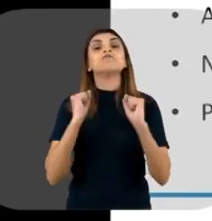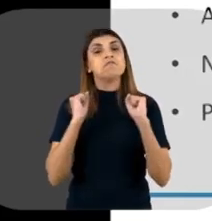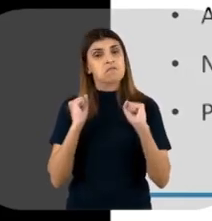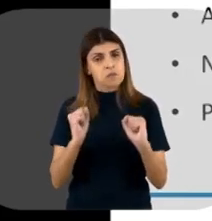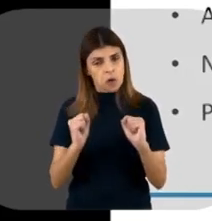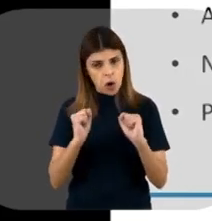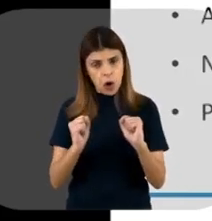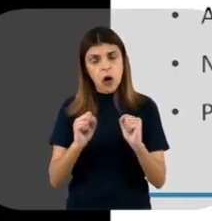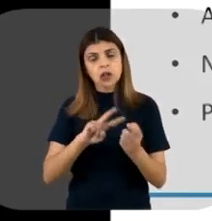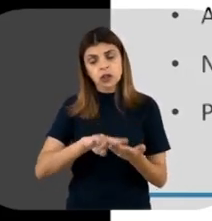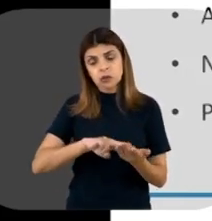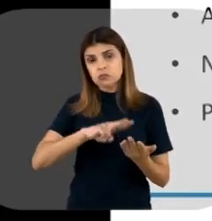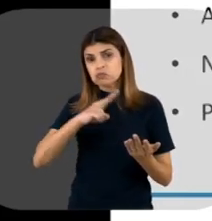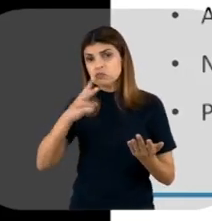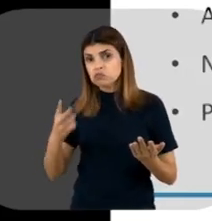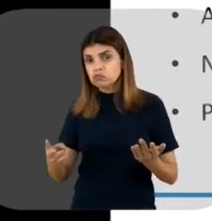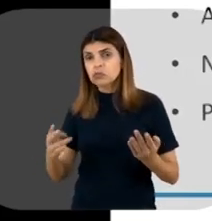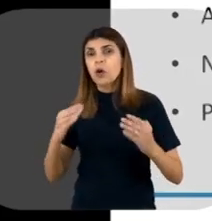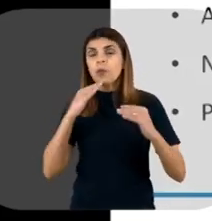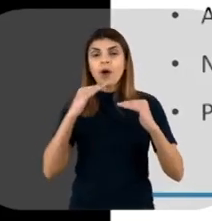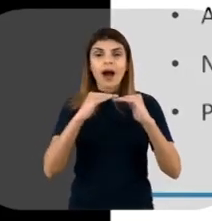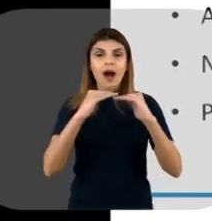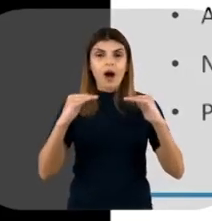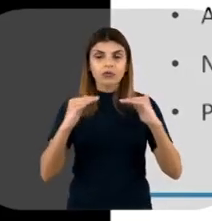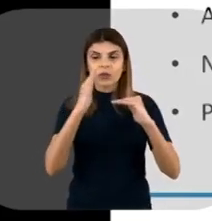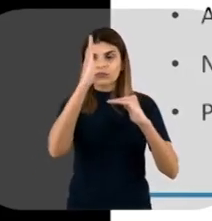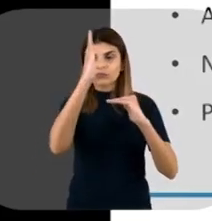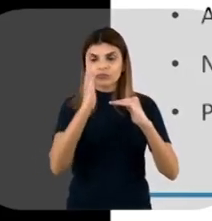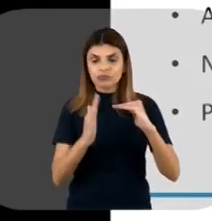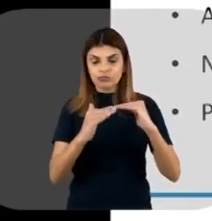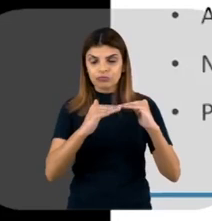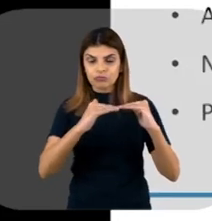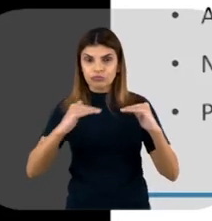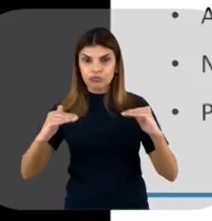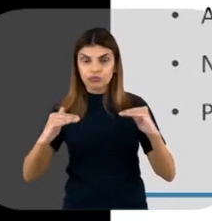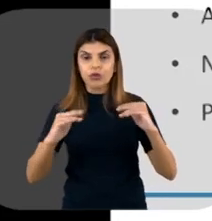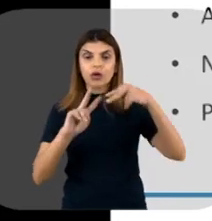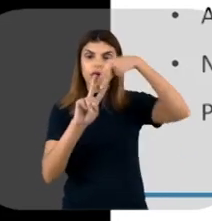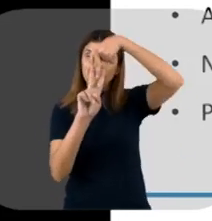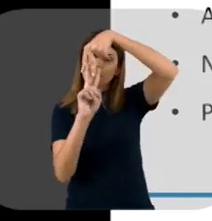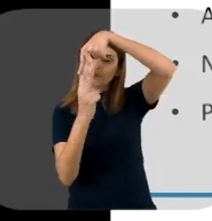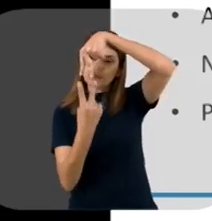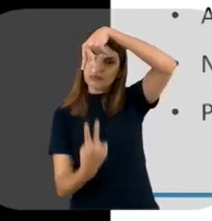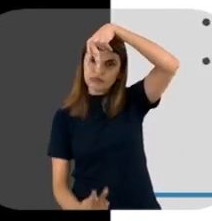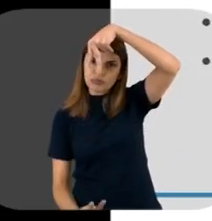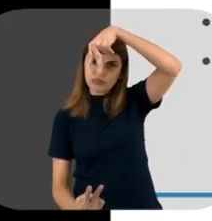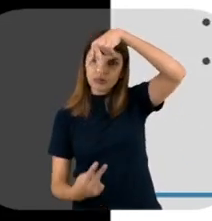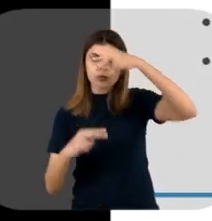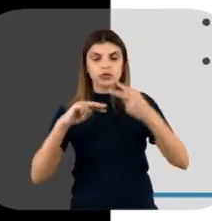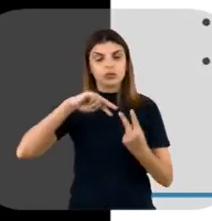transferidos horizontalmente por conjugação ou transformação para outras células.